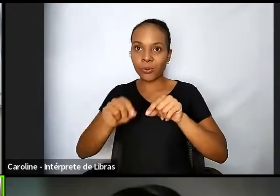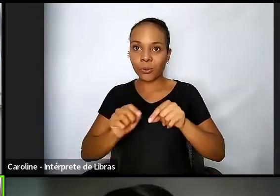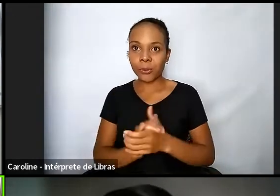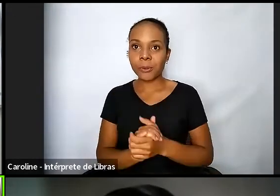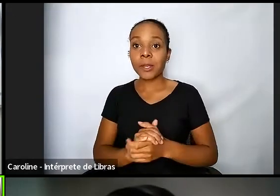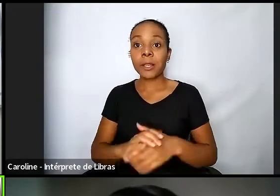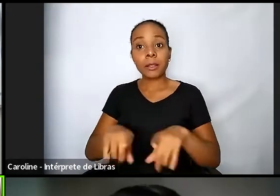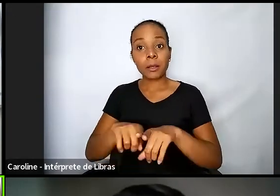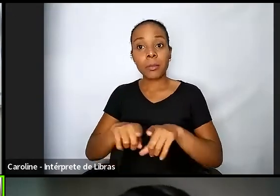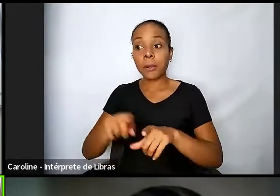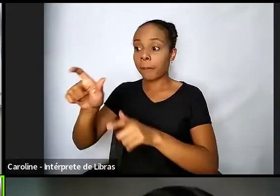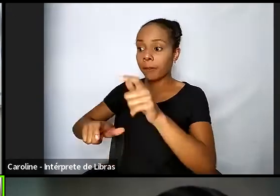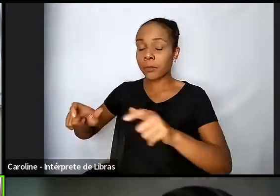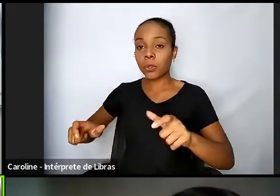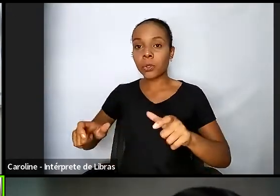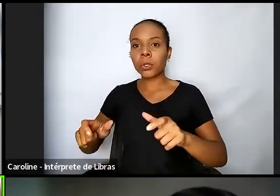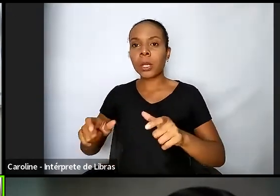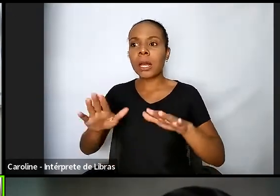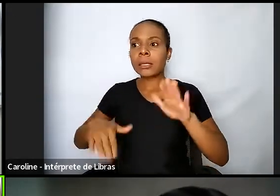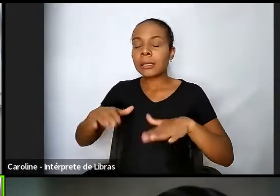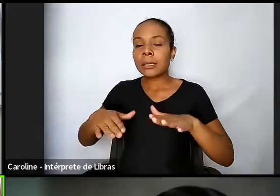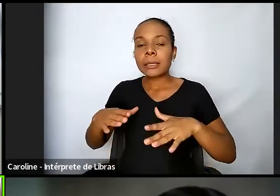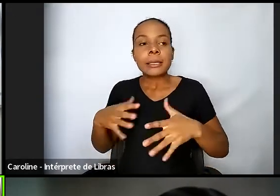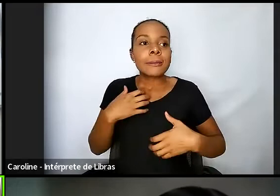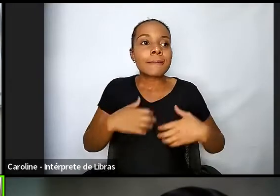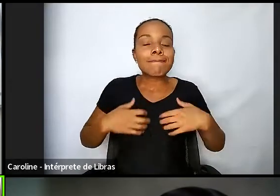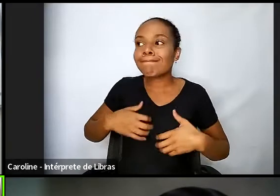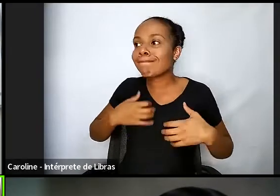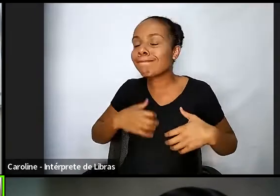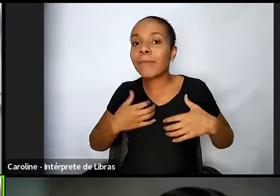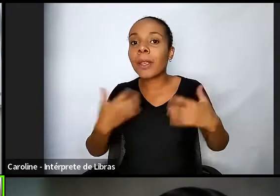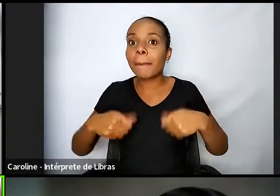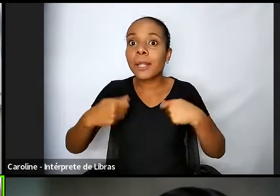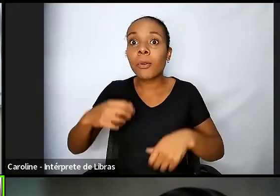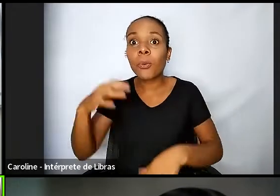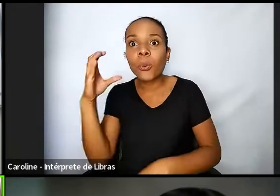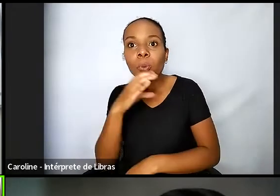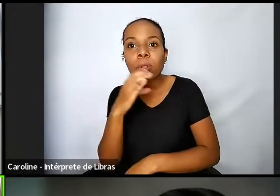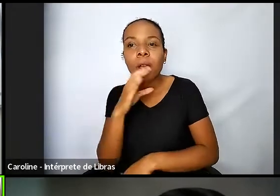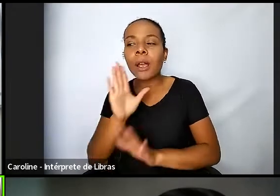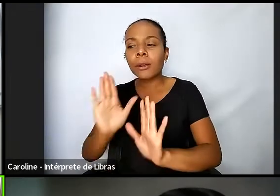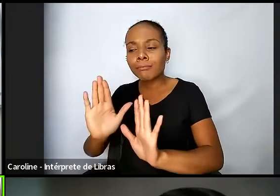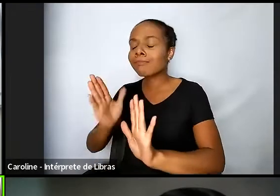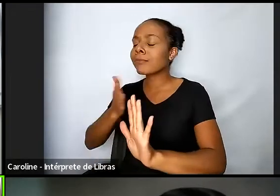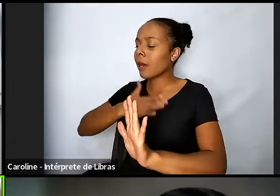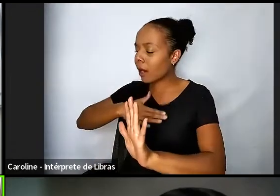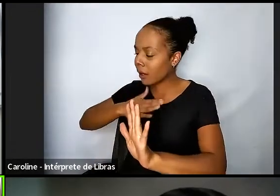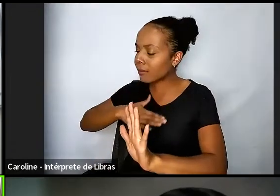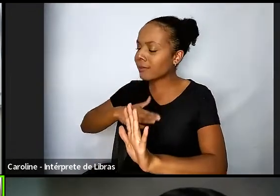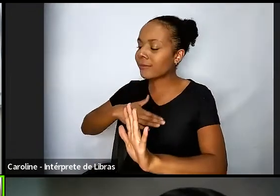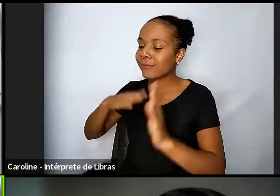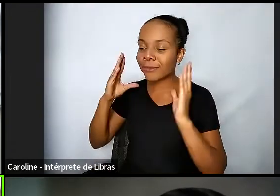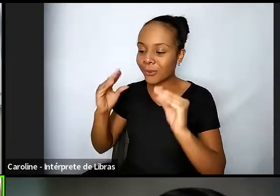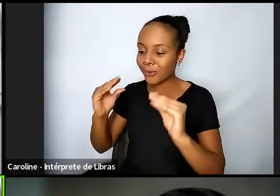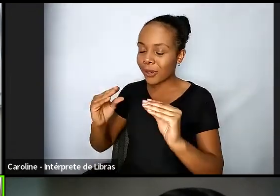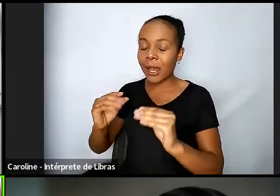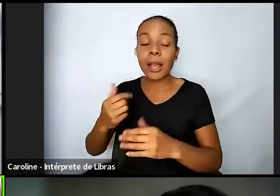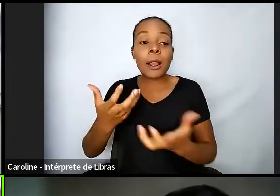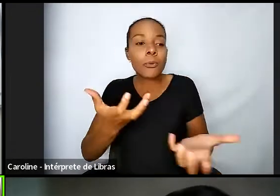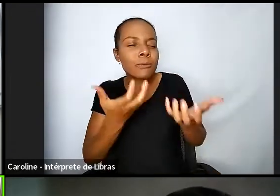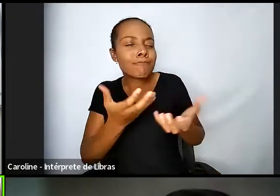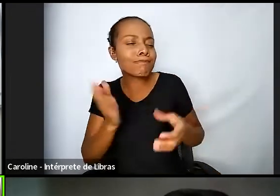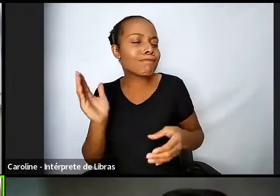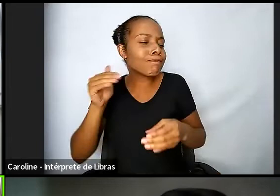com a rapidez que ela queria naquele momento eu falei a senhora fica tranquila a senhora vai e ela falou eu quero voltar eu tenho direito de